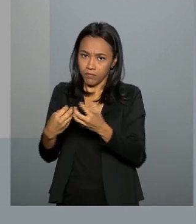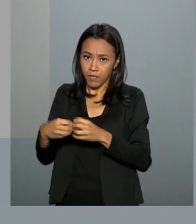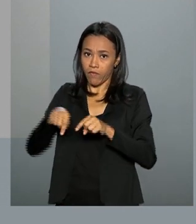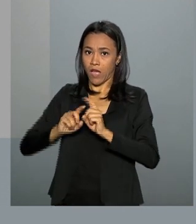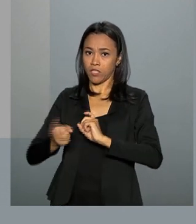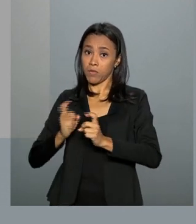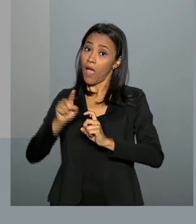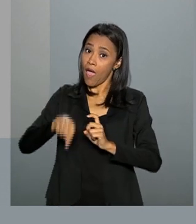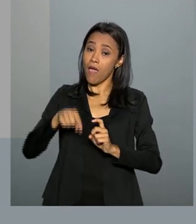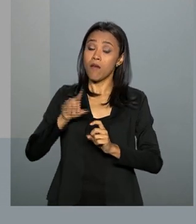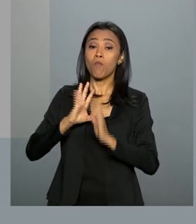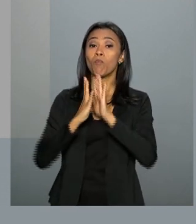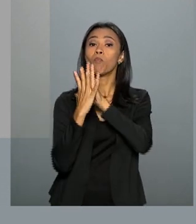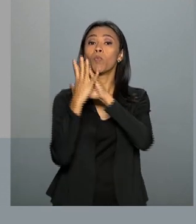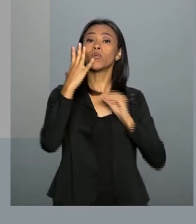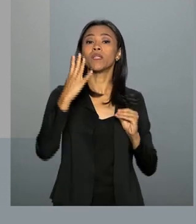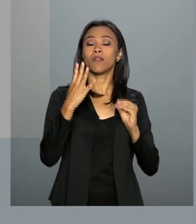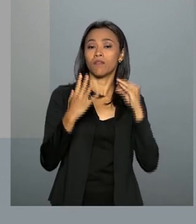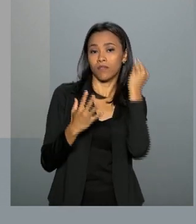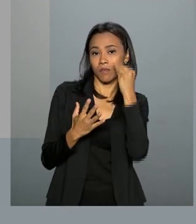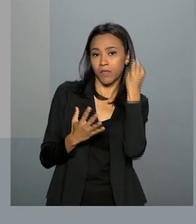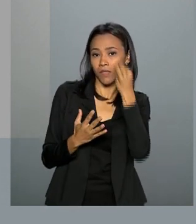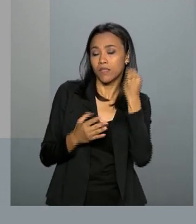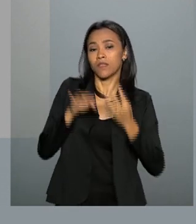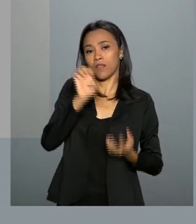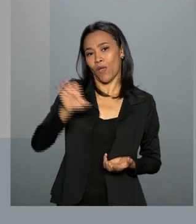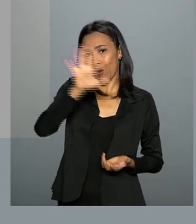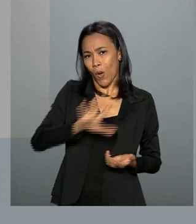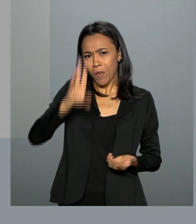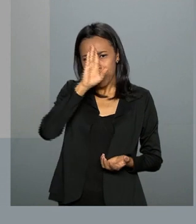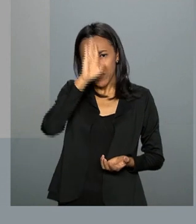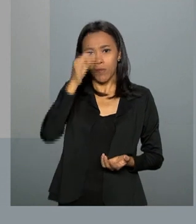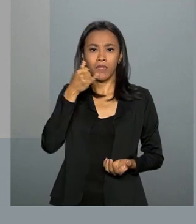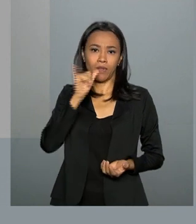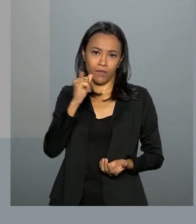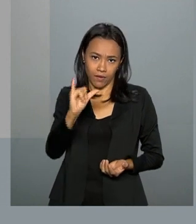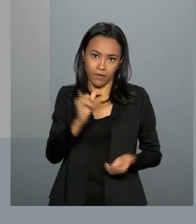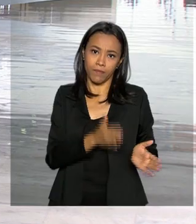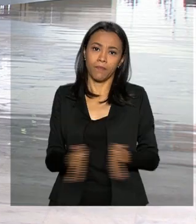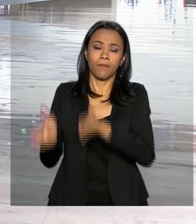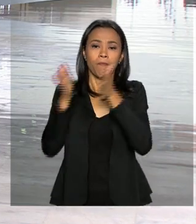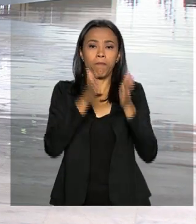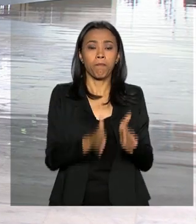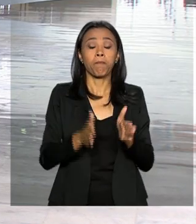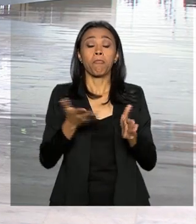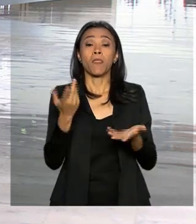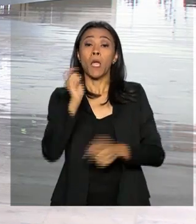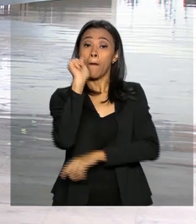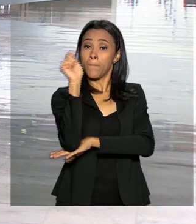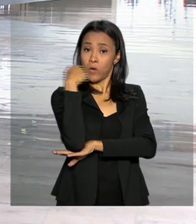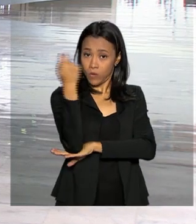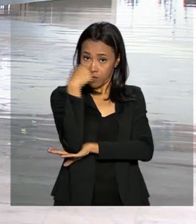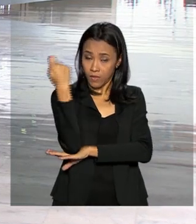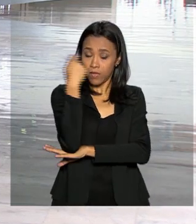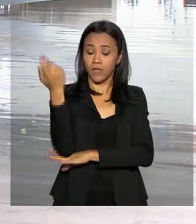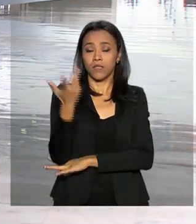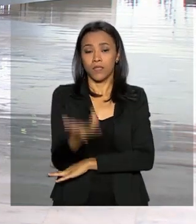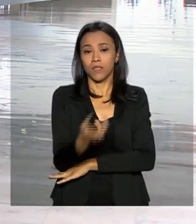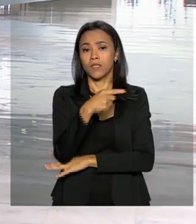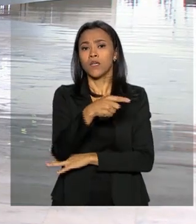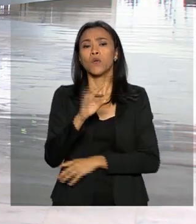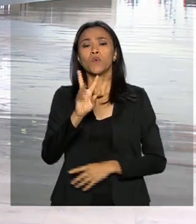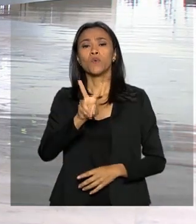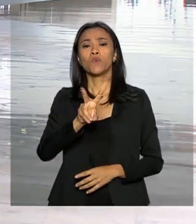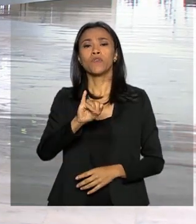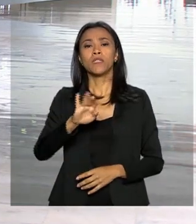da Europa neste setor, principalmente na Itália. Já em Porto Alegre, no Rio Grande do Sul, o